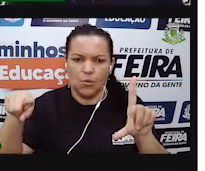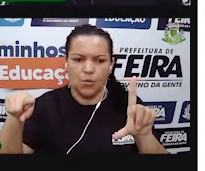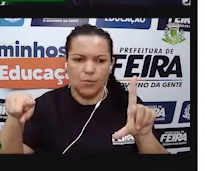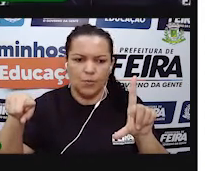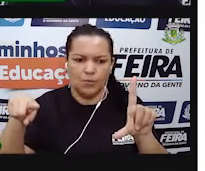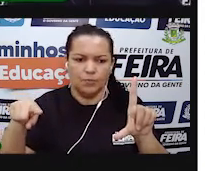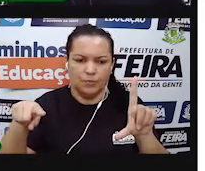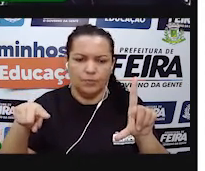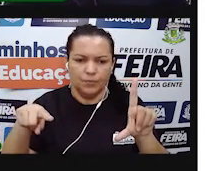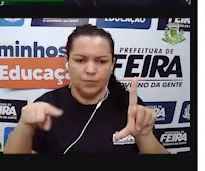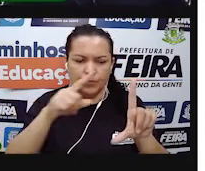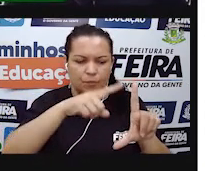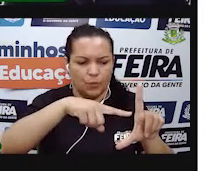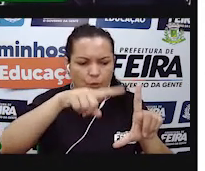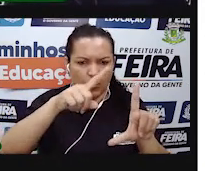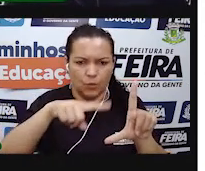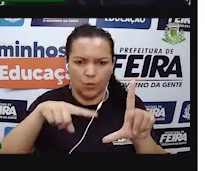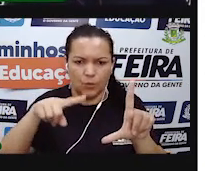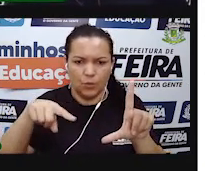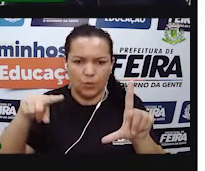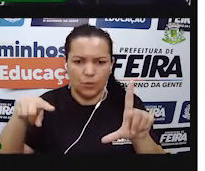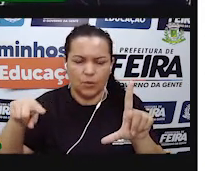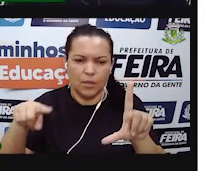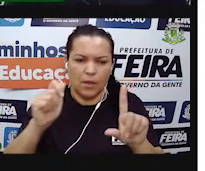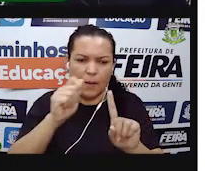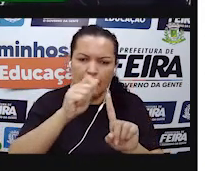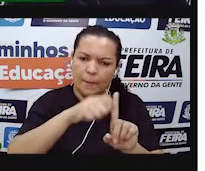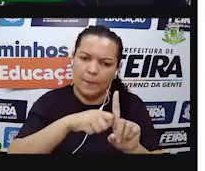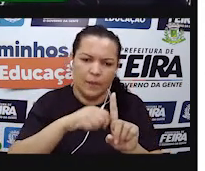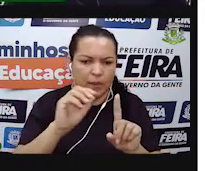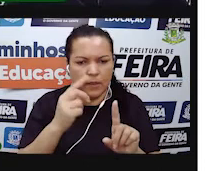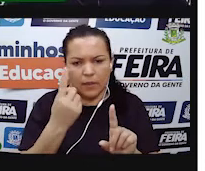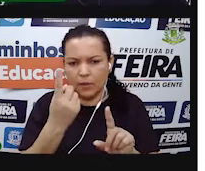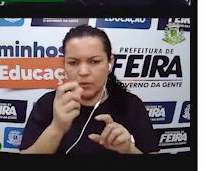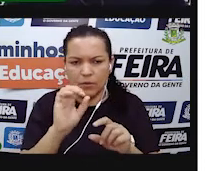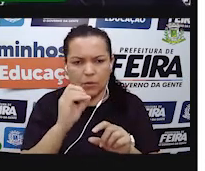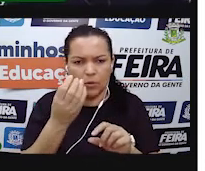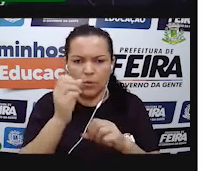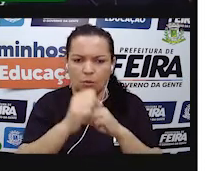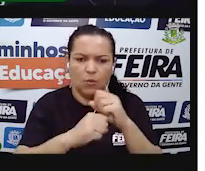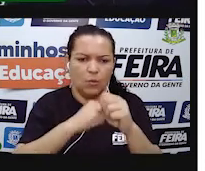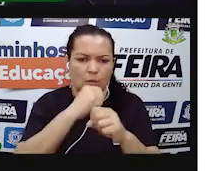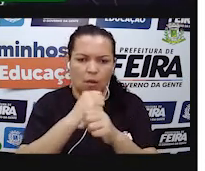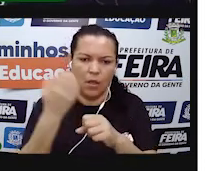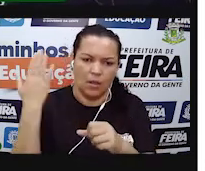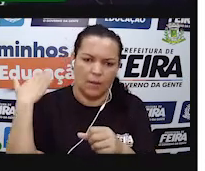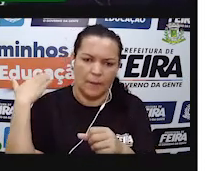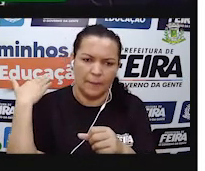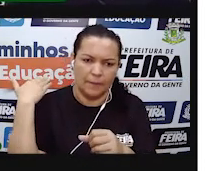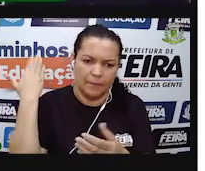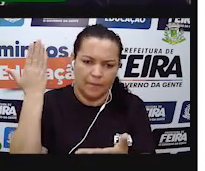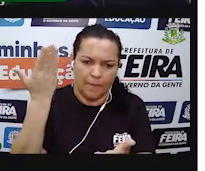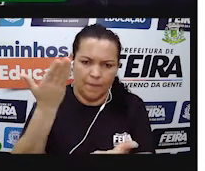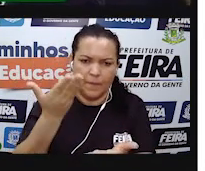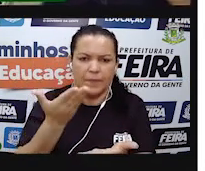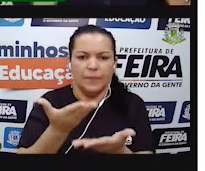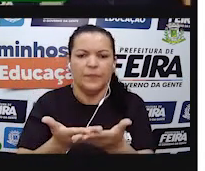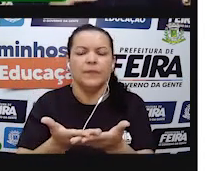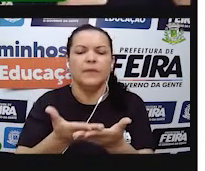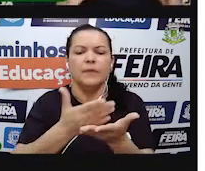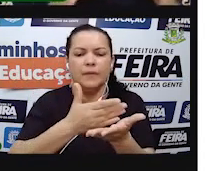um gráfico como esse, tá? Geralmente, esse gráfico aparece de um mês de um ano